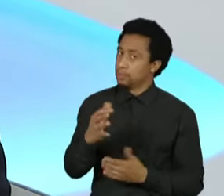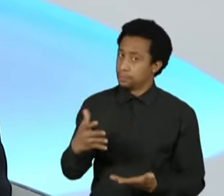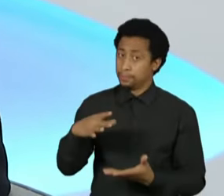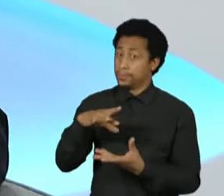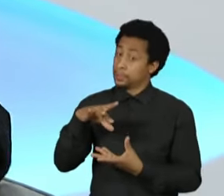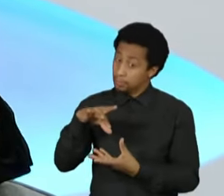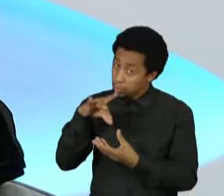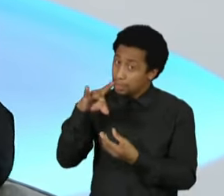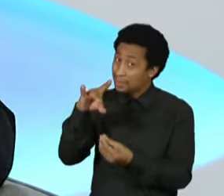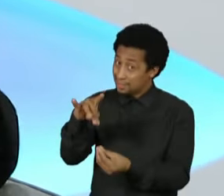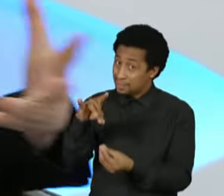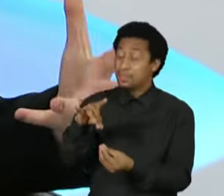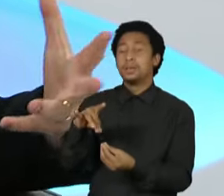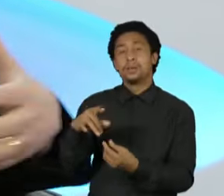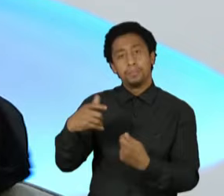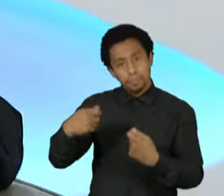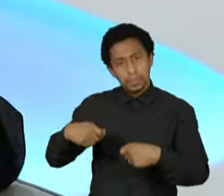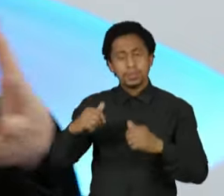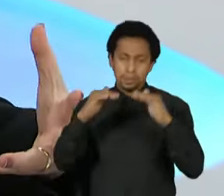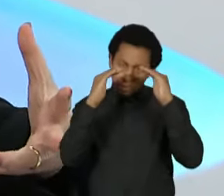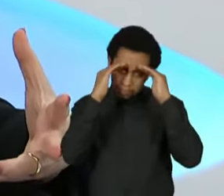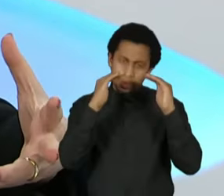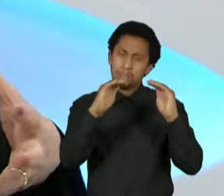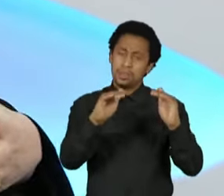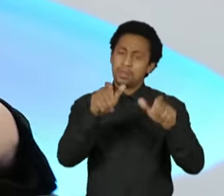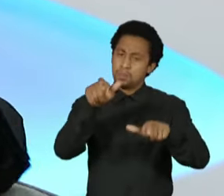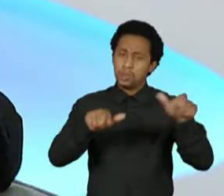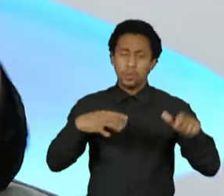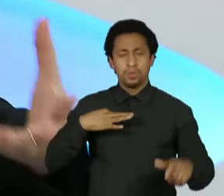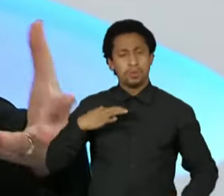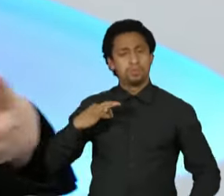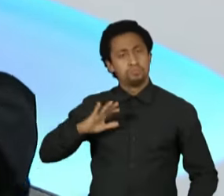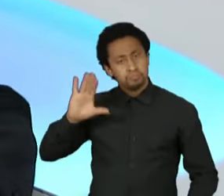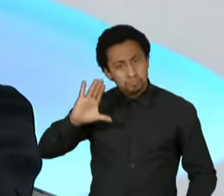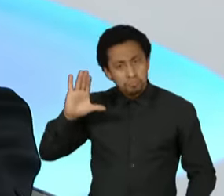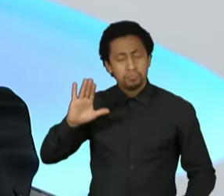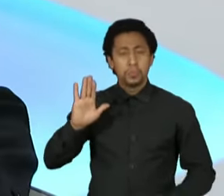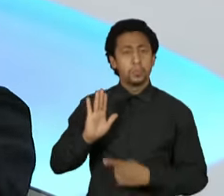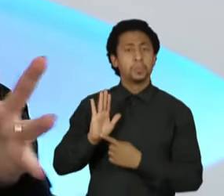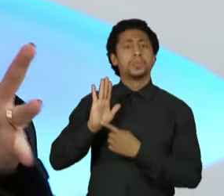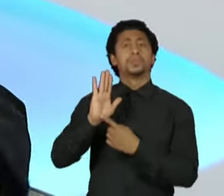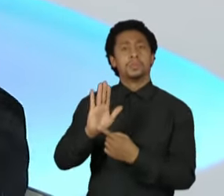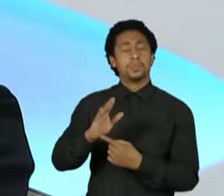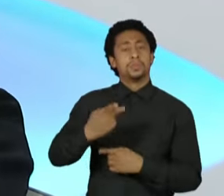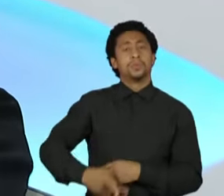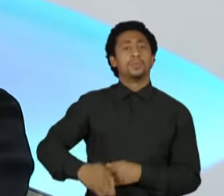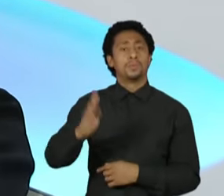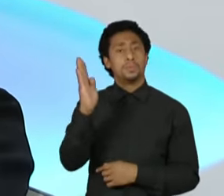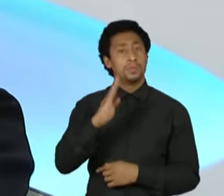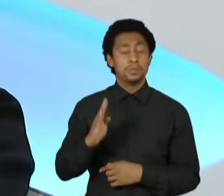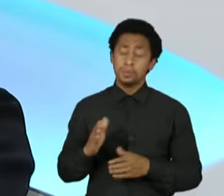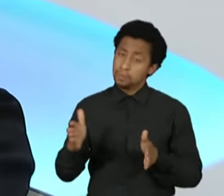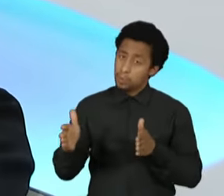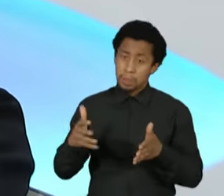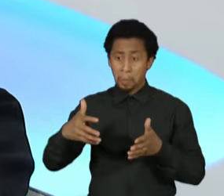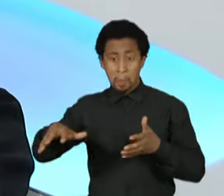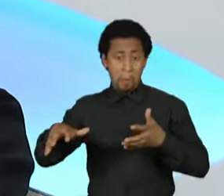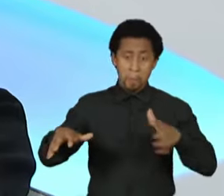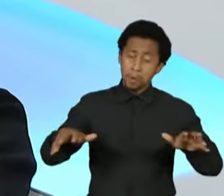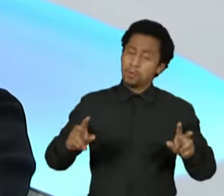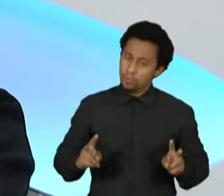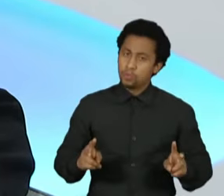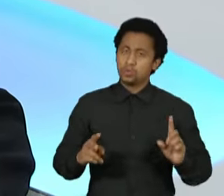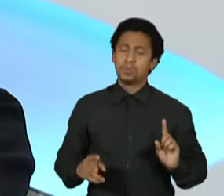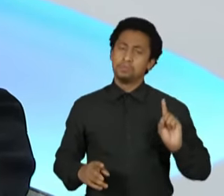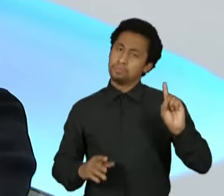ela se faz com o campo, que é o que eu defendo, de um centro democrático, se apresentando ao Brasil num momento de polarização como este.